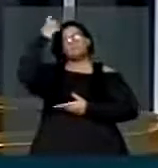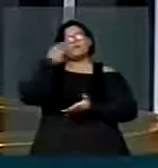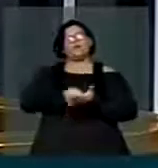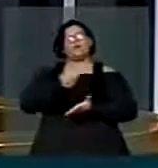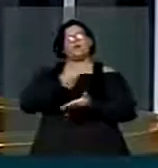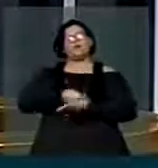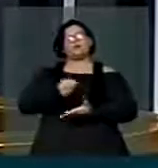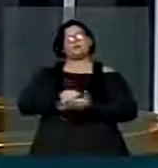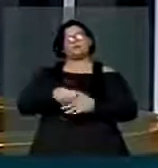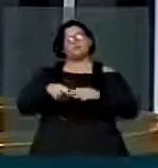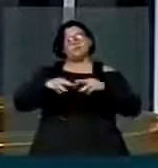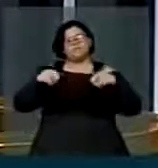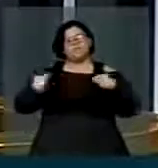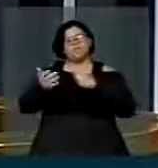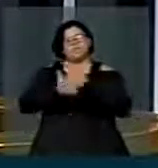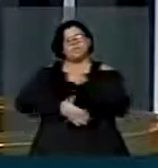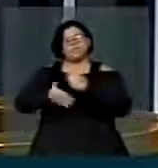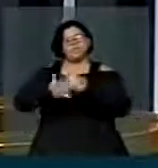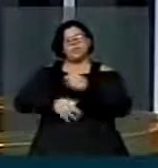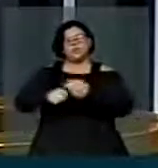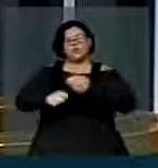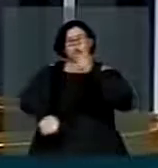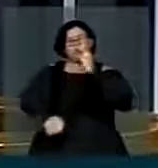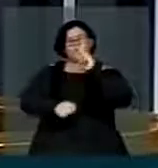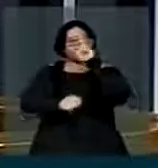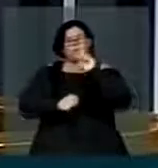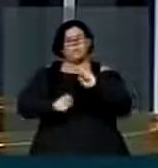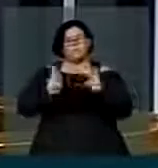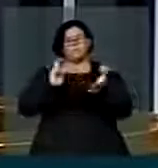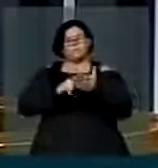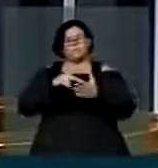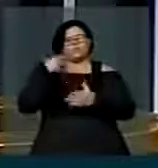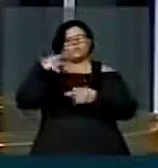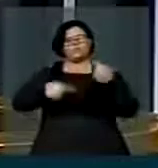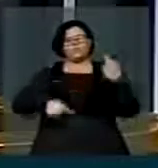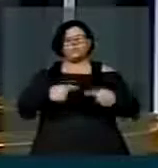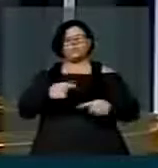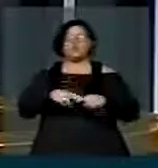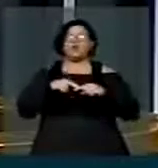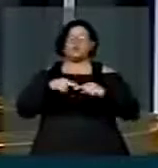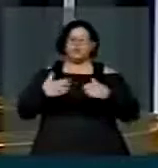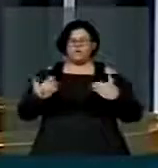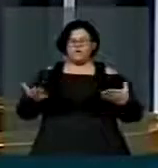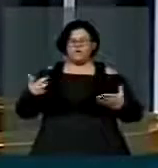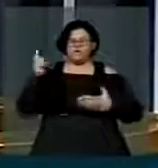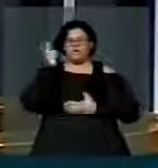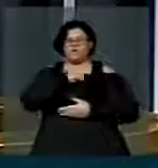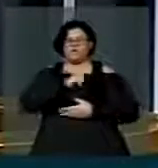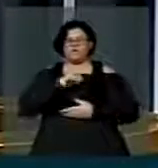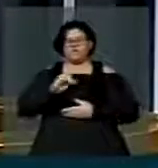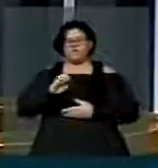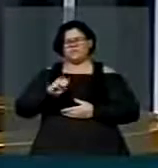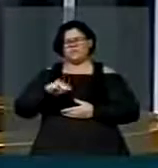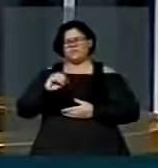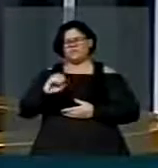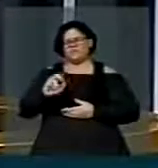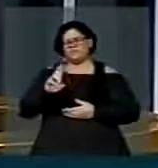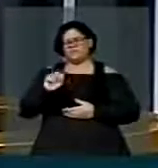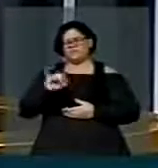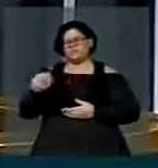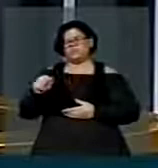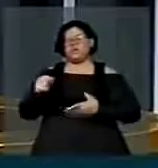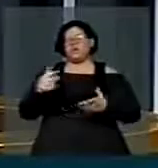equipamentos, lucros, poder econômico e político, se valem dos meios democráticos para impedir o